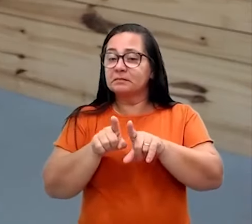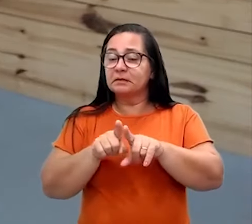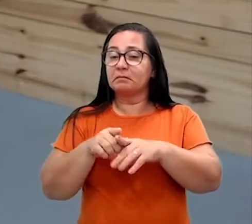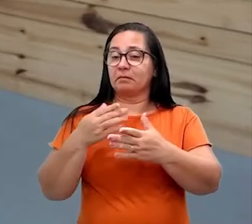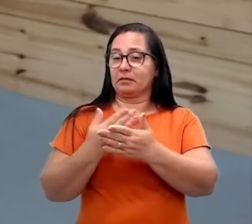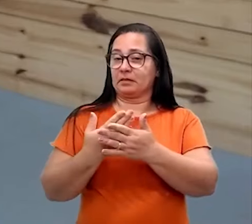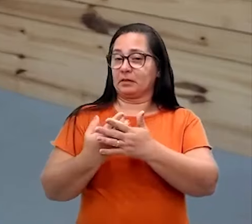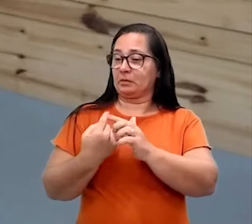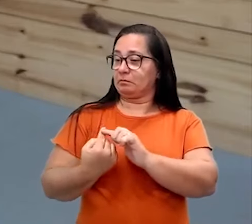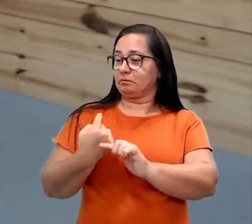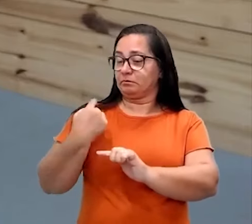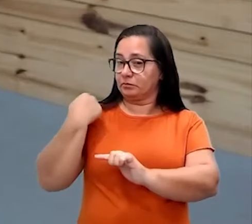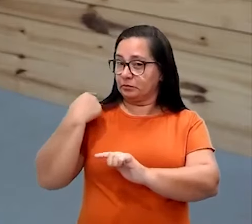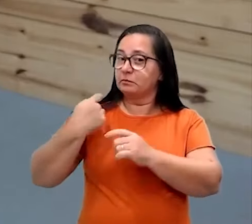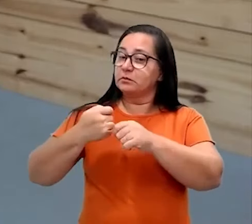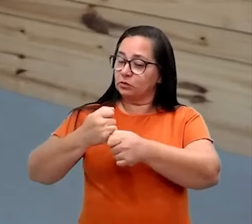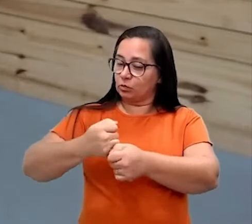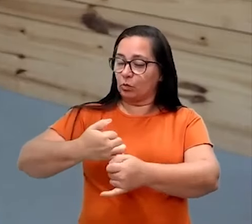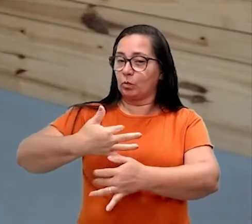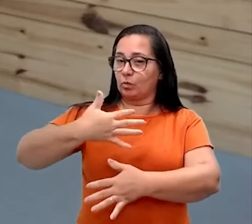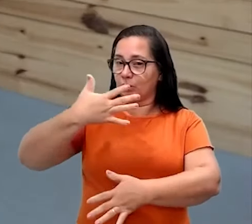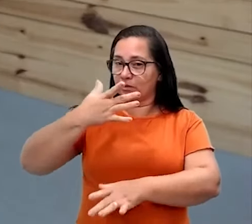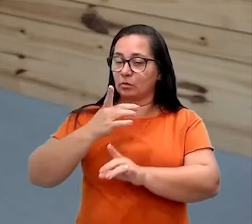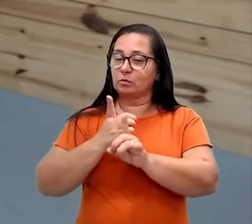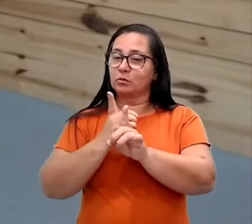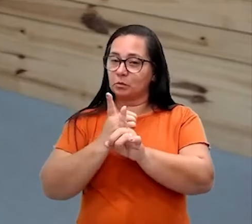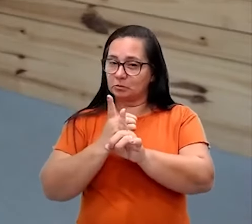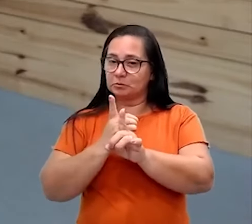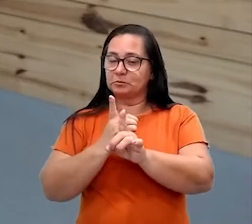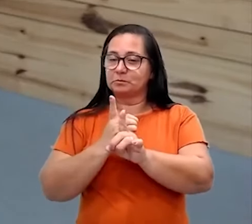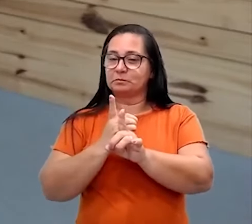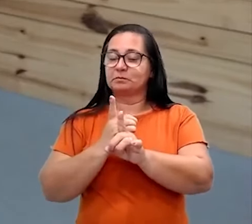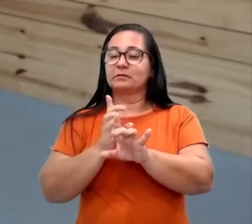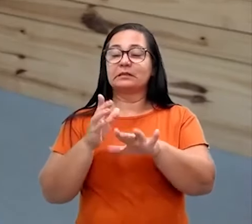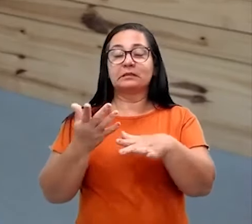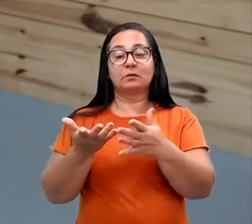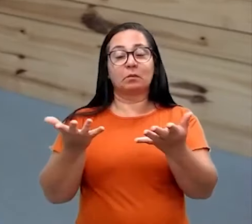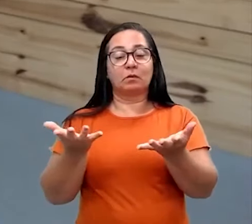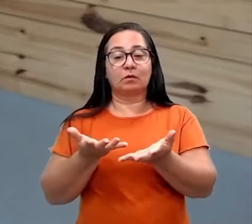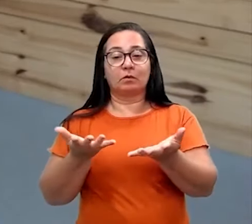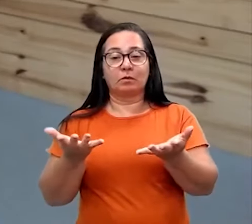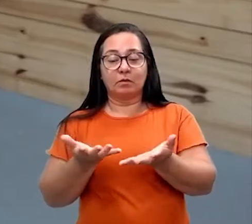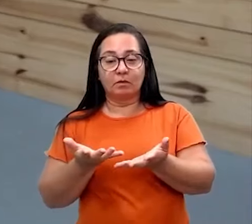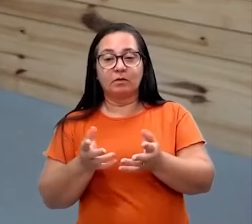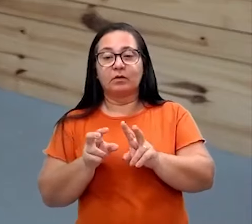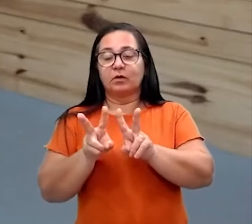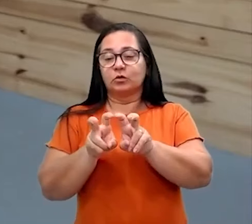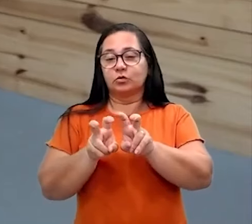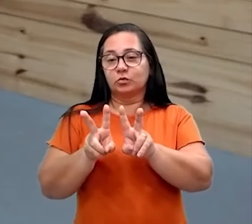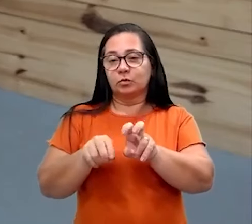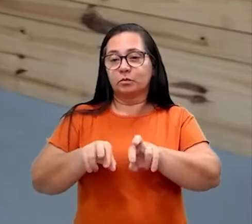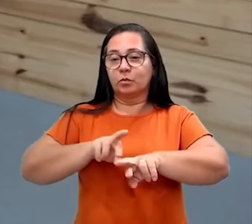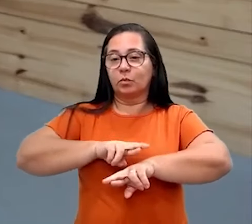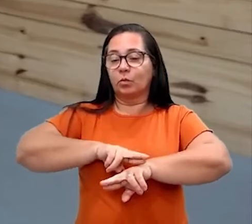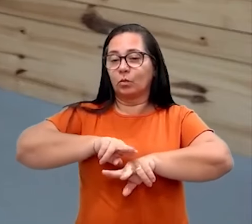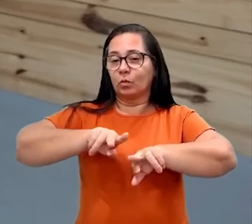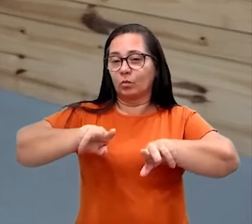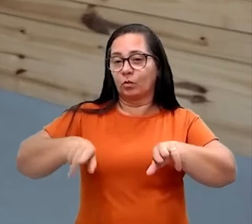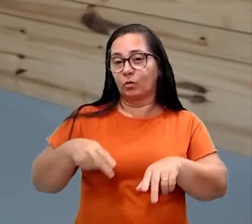aulas. Não esqueça de comentar sobre elas nos nossos encontros síncronos. Vamos agora falar sobre a questão do multiculturalismo, né?